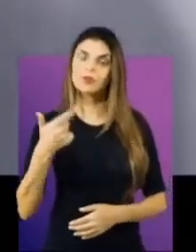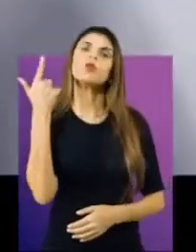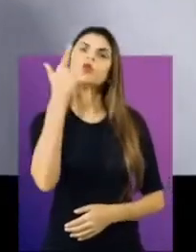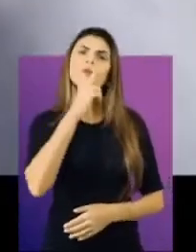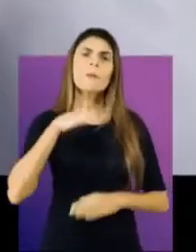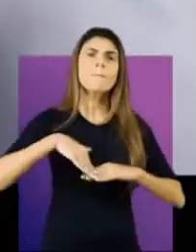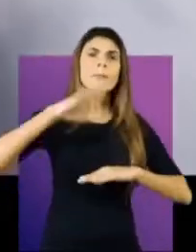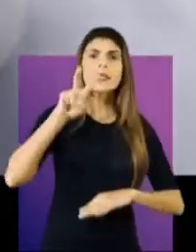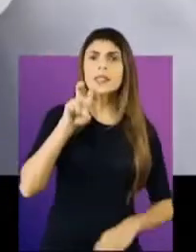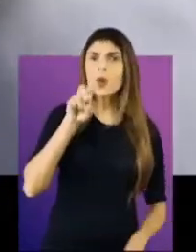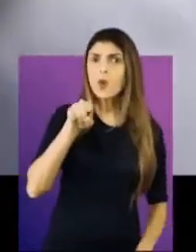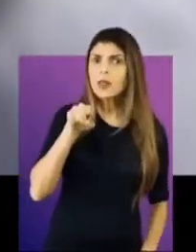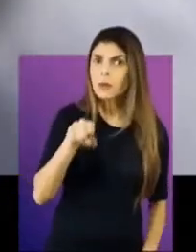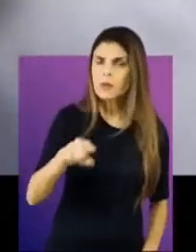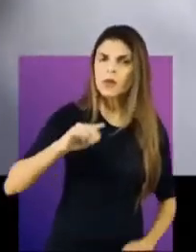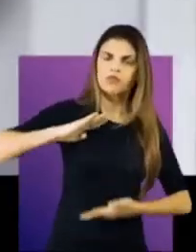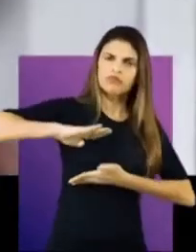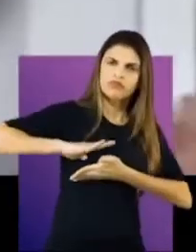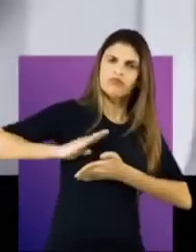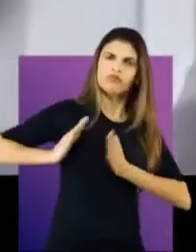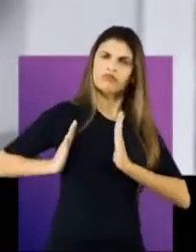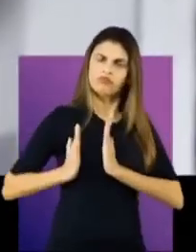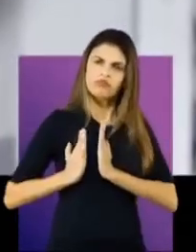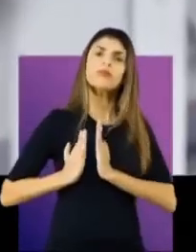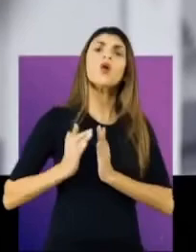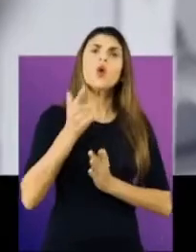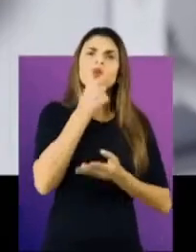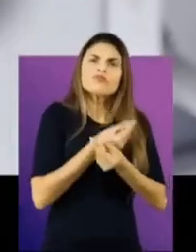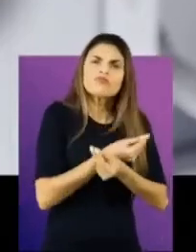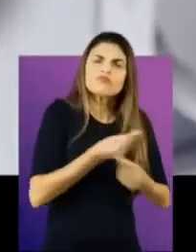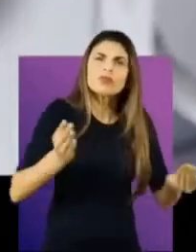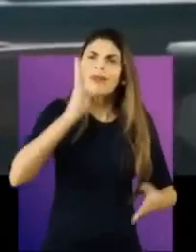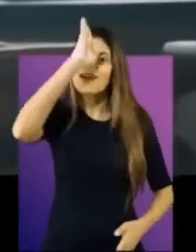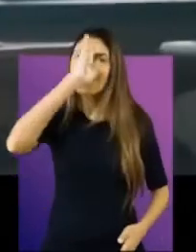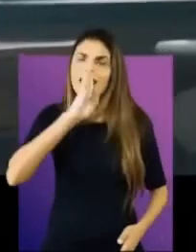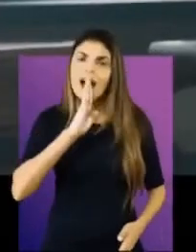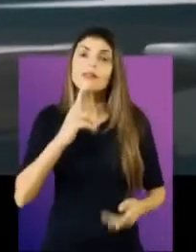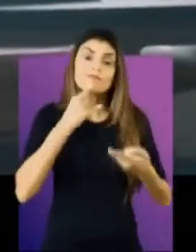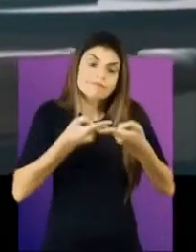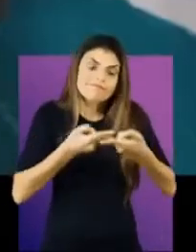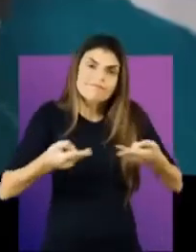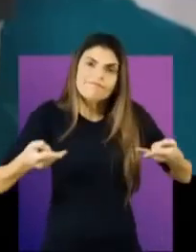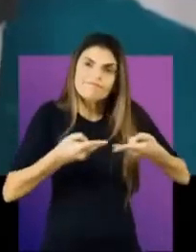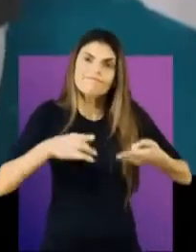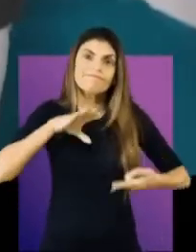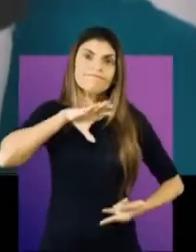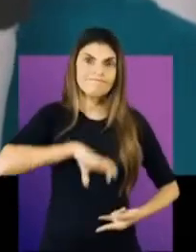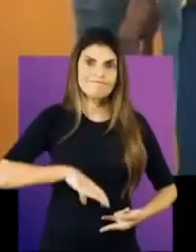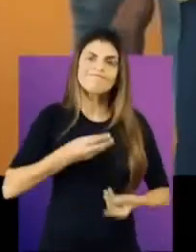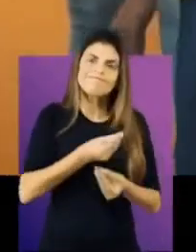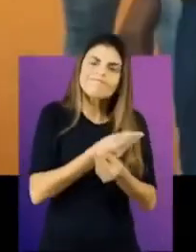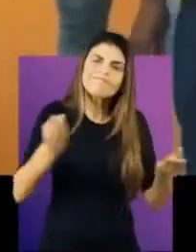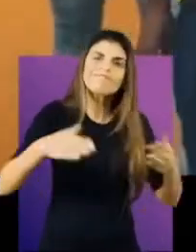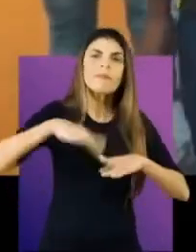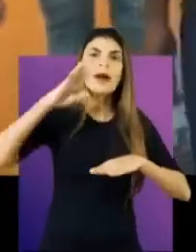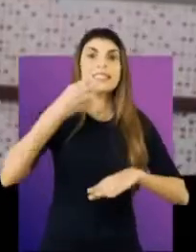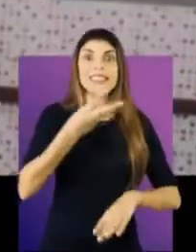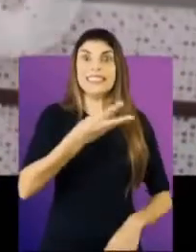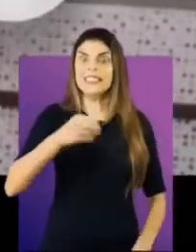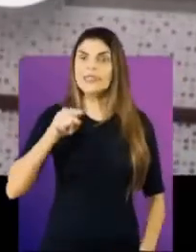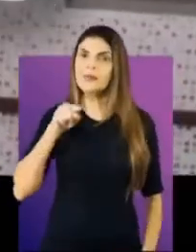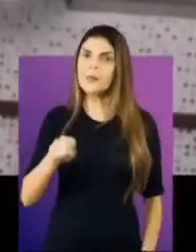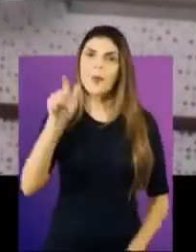2021, nós realizamos mais de 50 mil mamografias. Entregamos gratuitamente absorventes